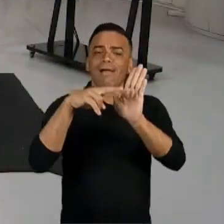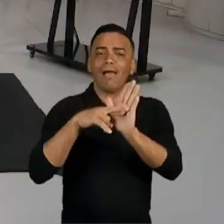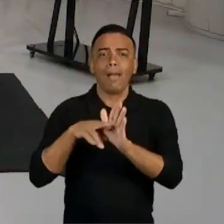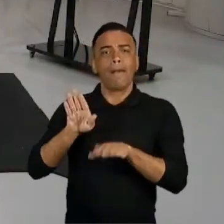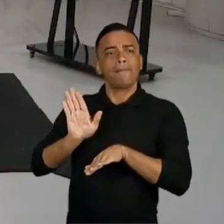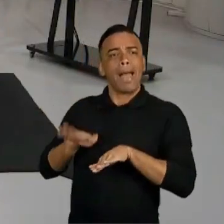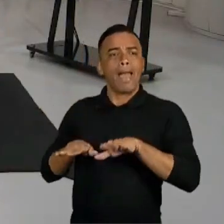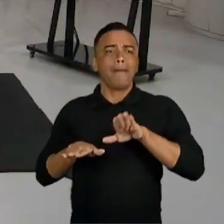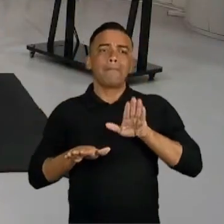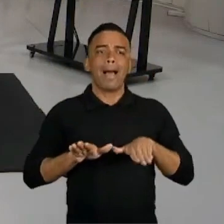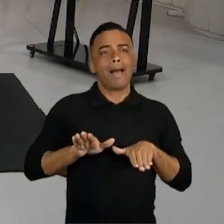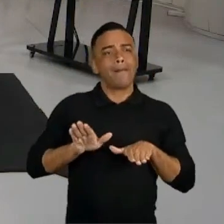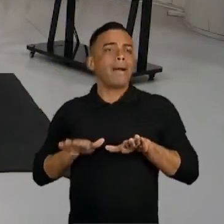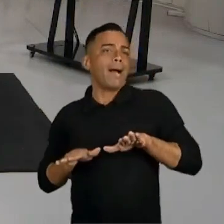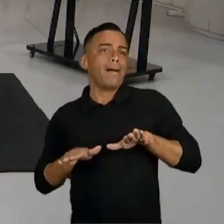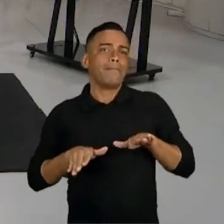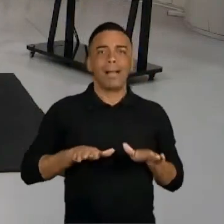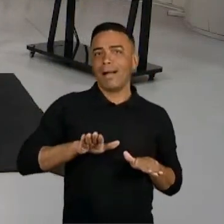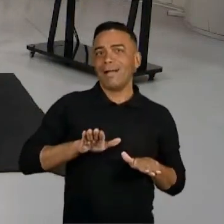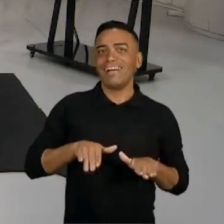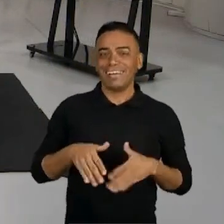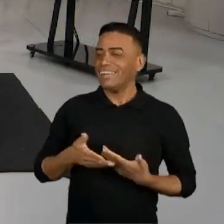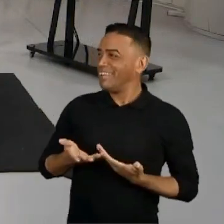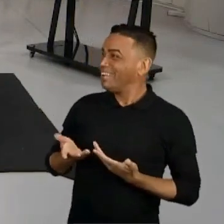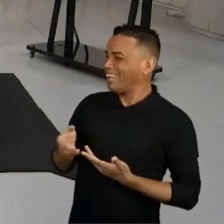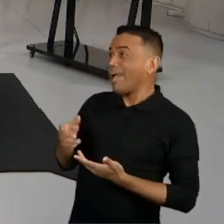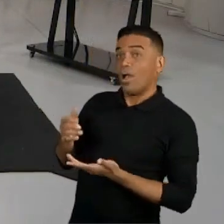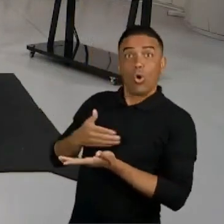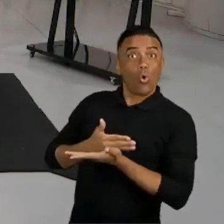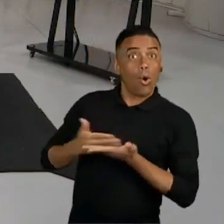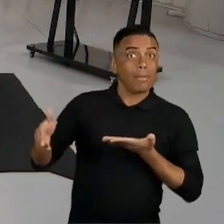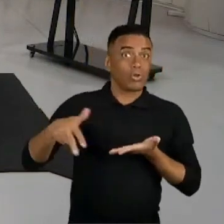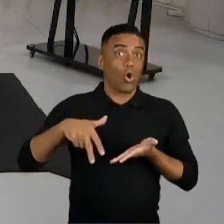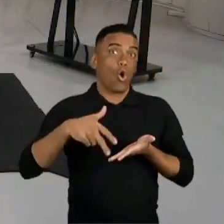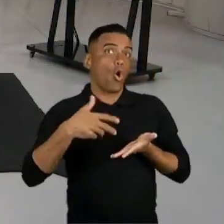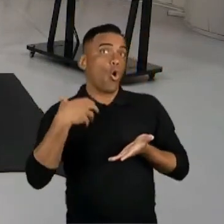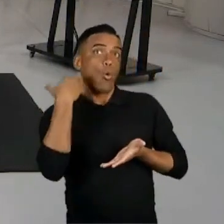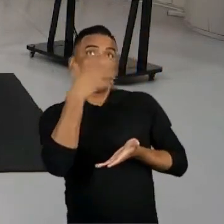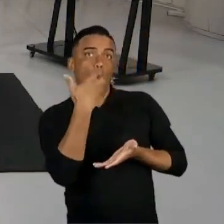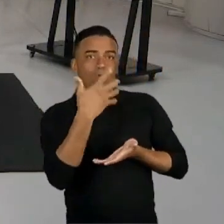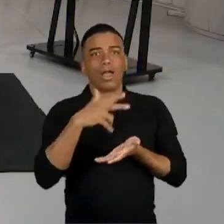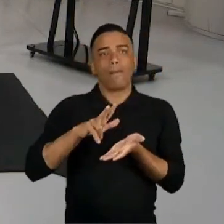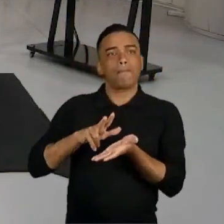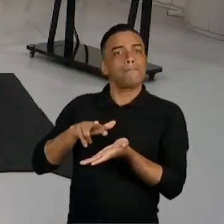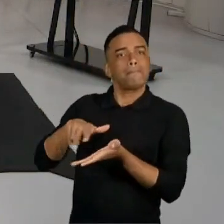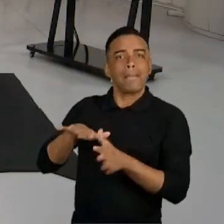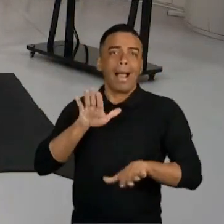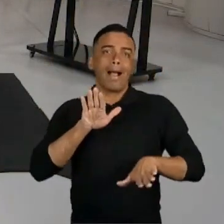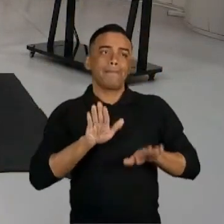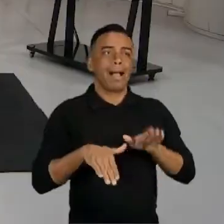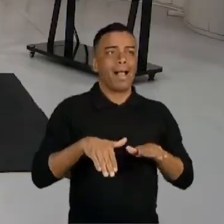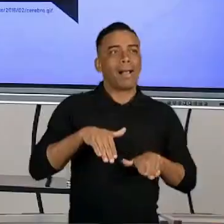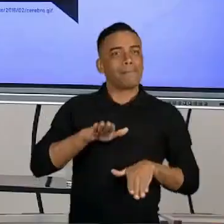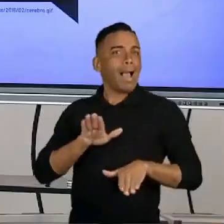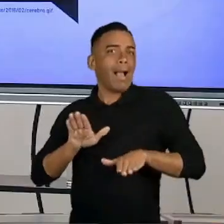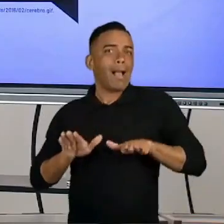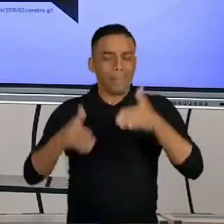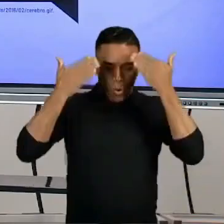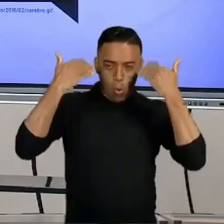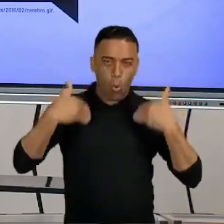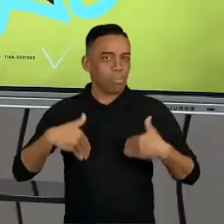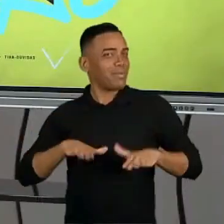o pezinho? Não, eu é qualquer uma. Começou a tocar meu corpo... Já começa a bater o pezinho, é o corpo todo. O meu caso é o corpo inteiro.